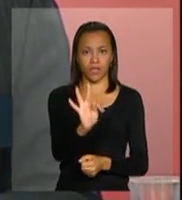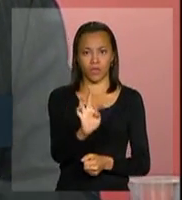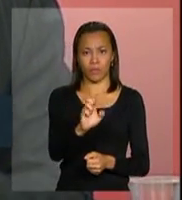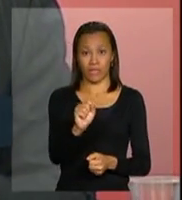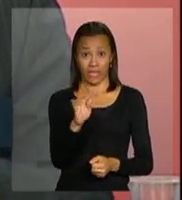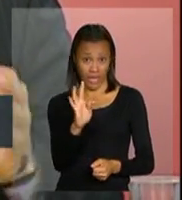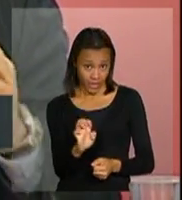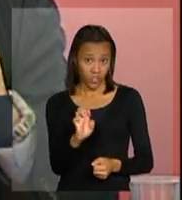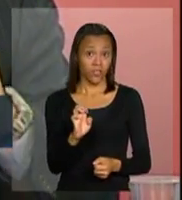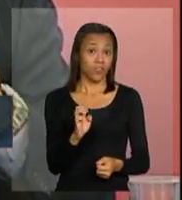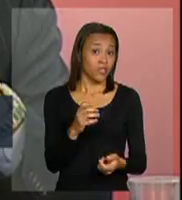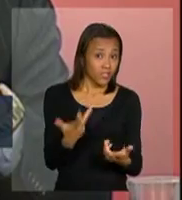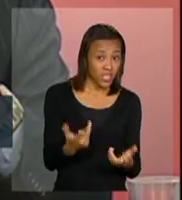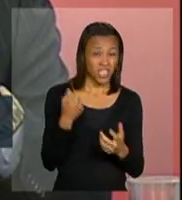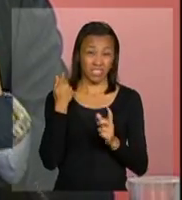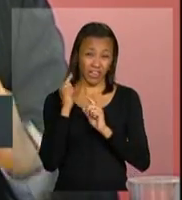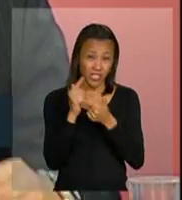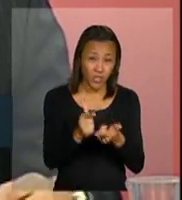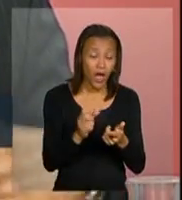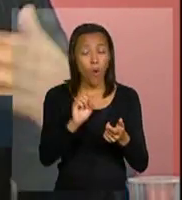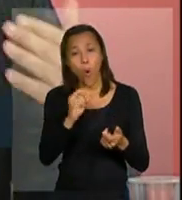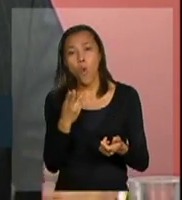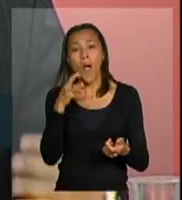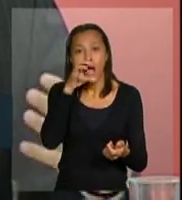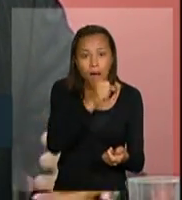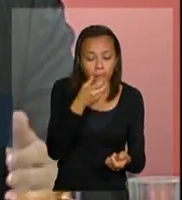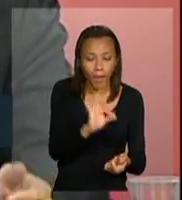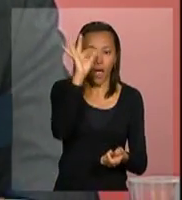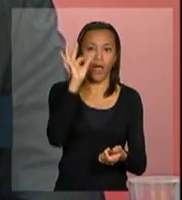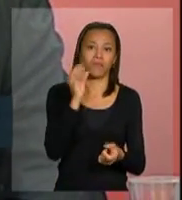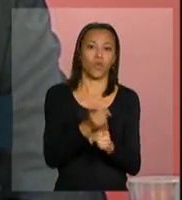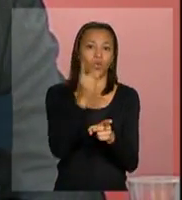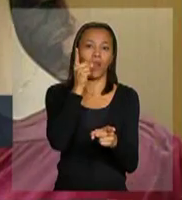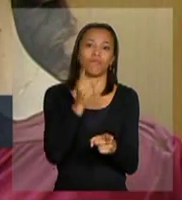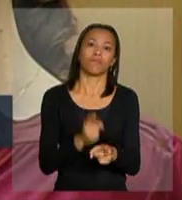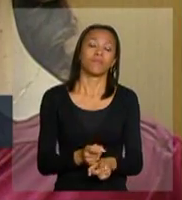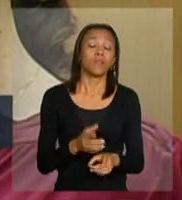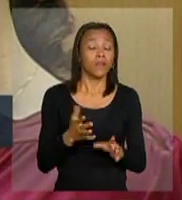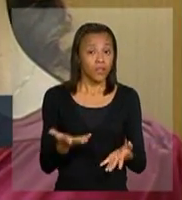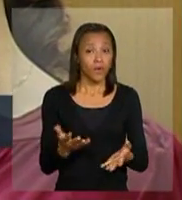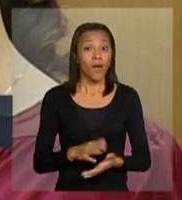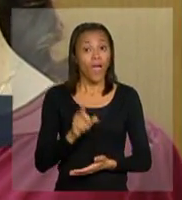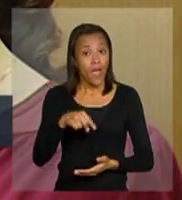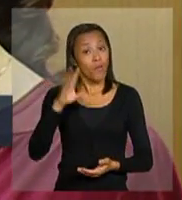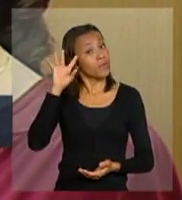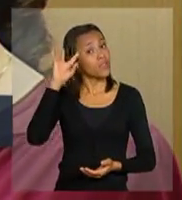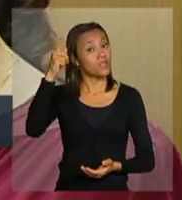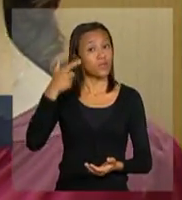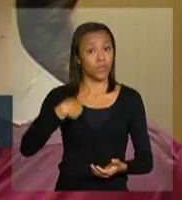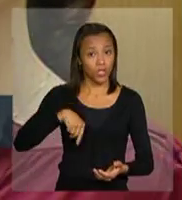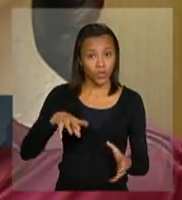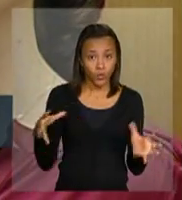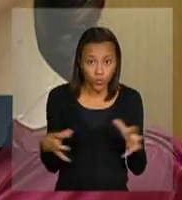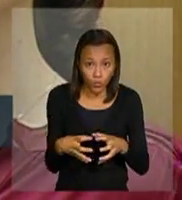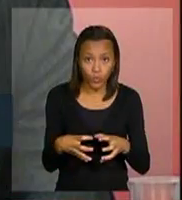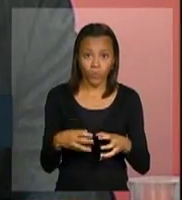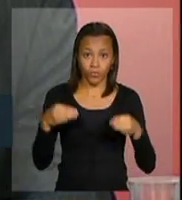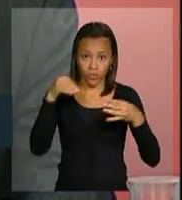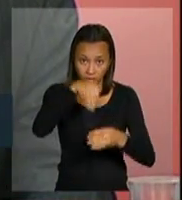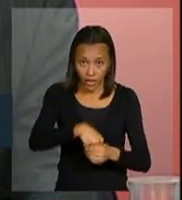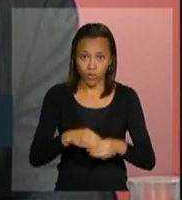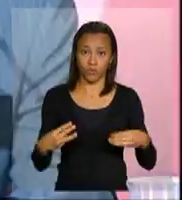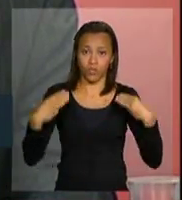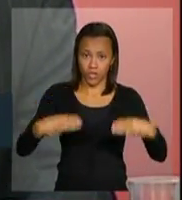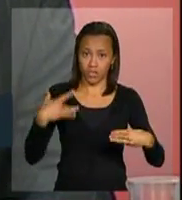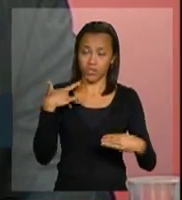convencionais ou seja com o teste rápido. Então, por isso, tem uma mudança, uma decisão que nós fizemos no Ministério da Saúde para que a